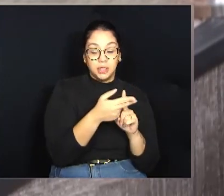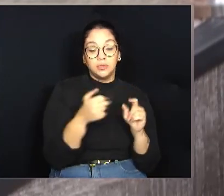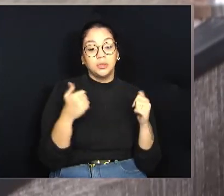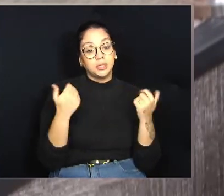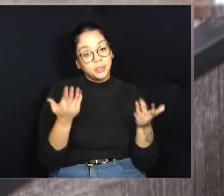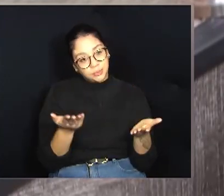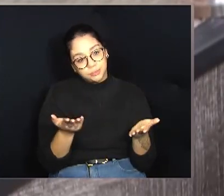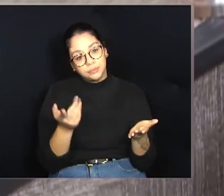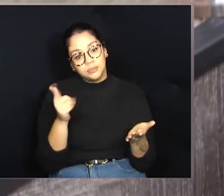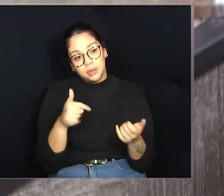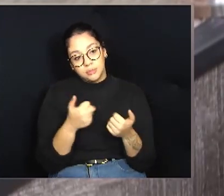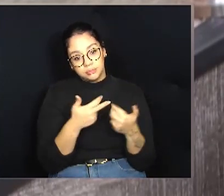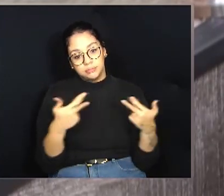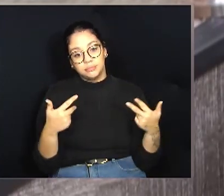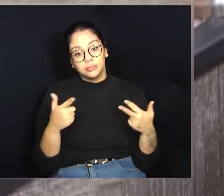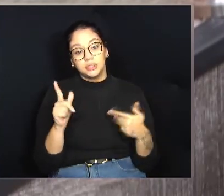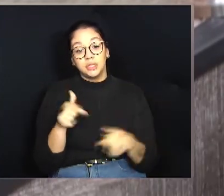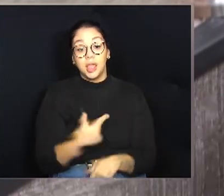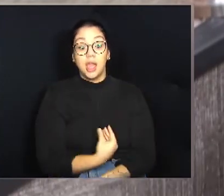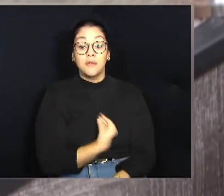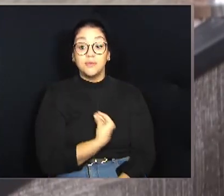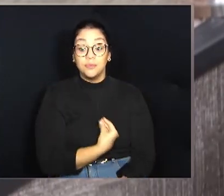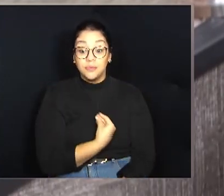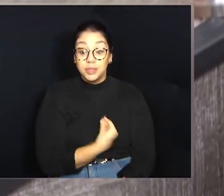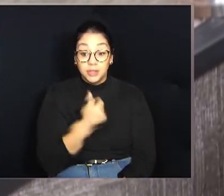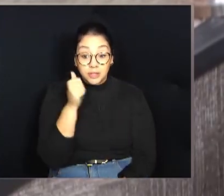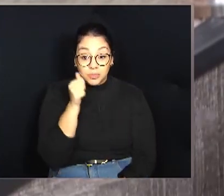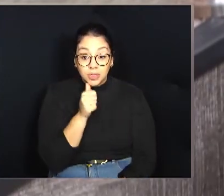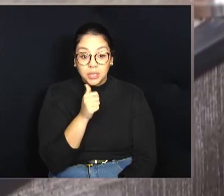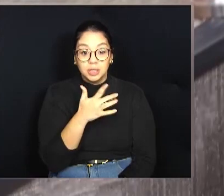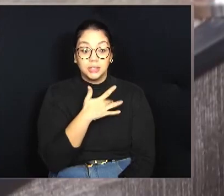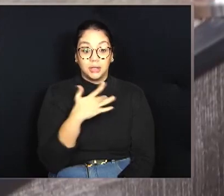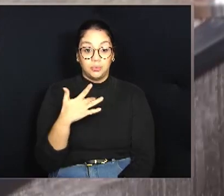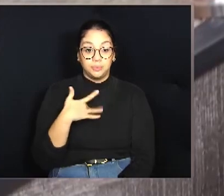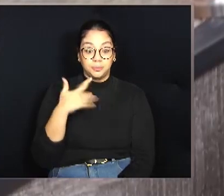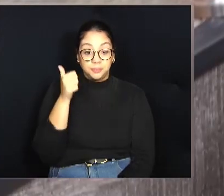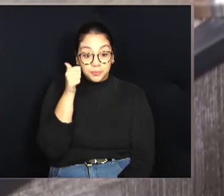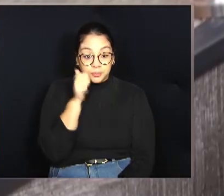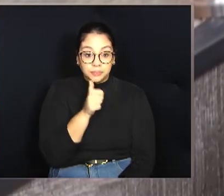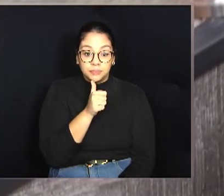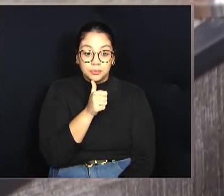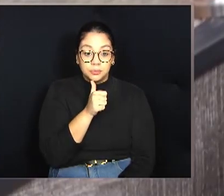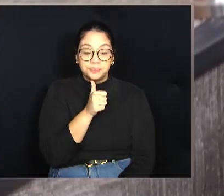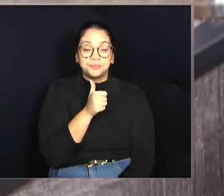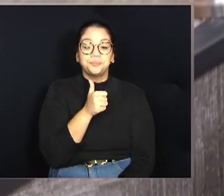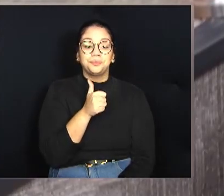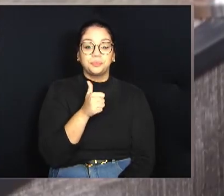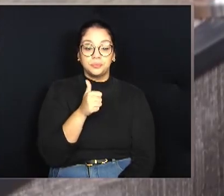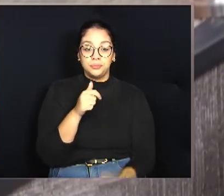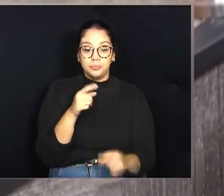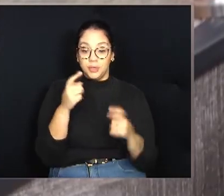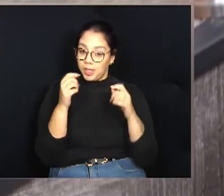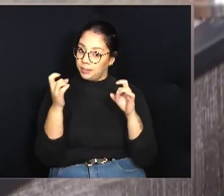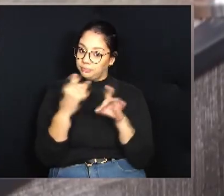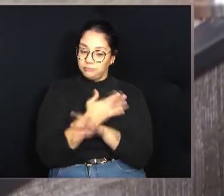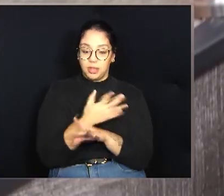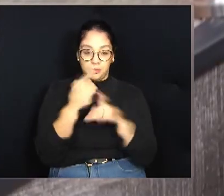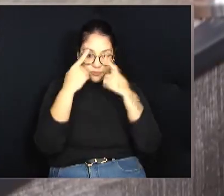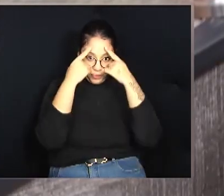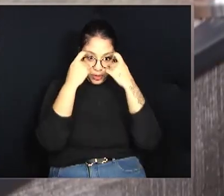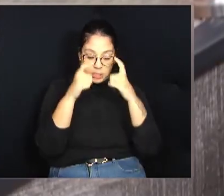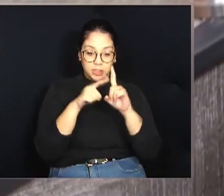enfim, essa é uma questão que envolve a vida das mulheres, a saúde das mulheres, contra a violência obstetra. Então, gente, nós